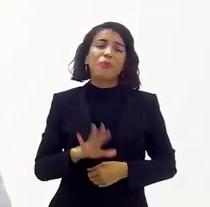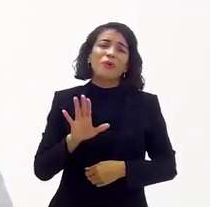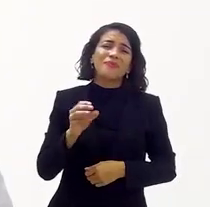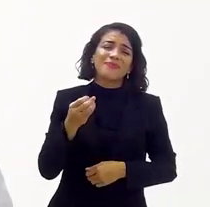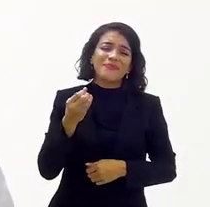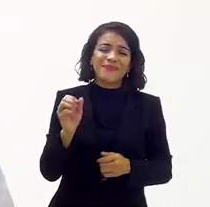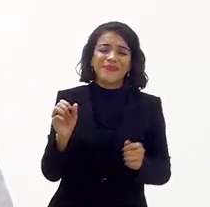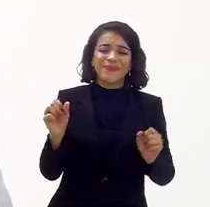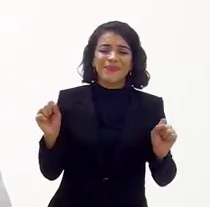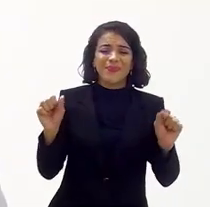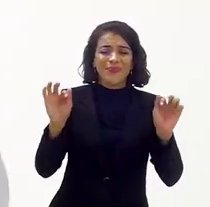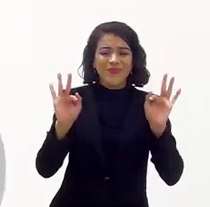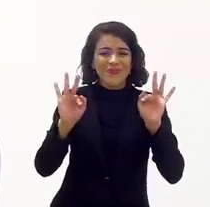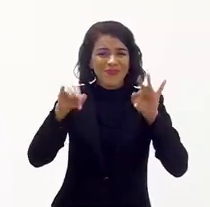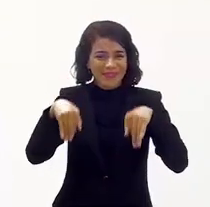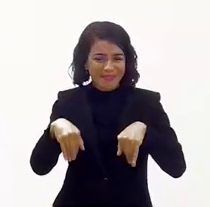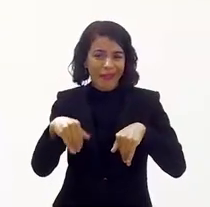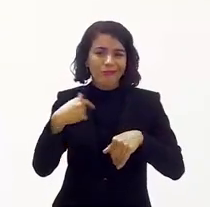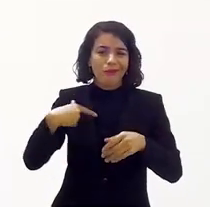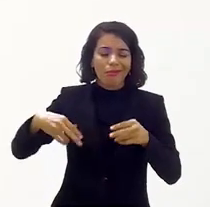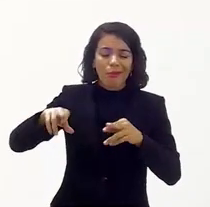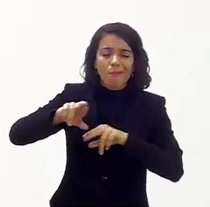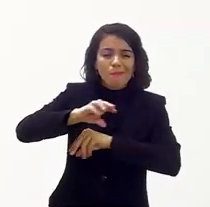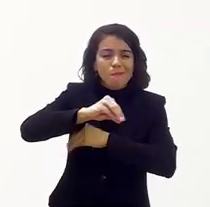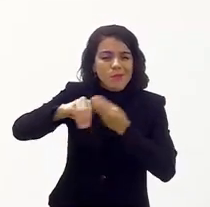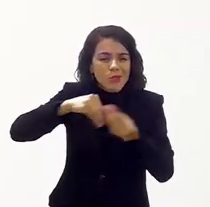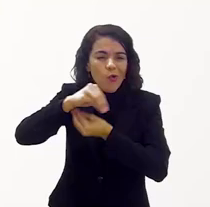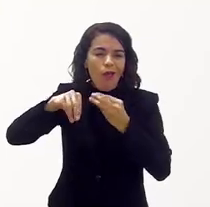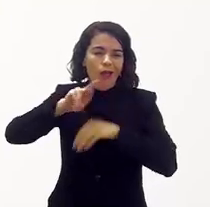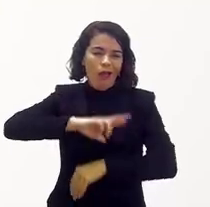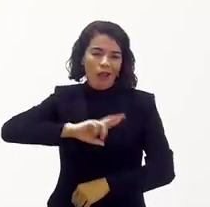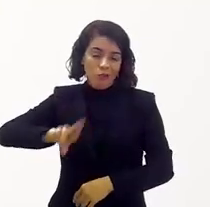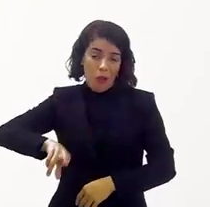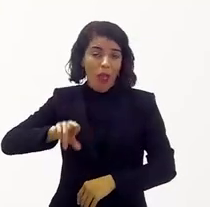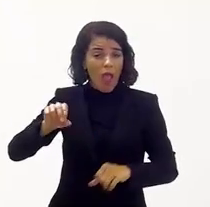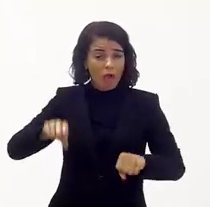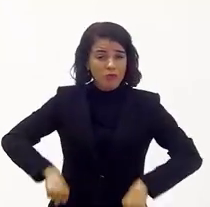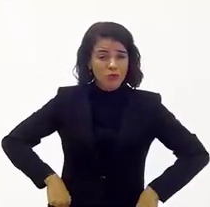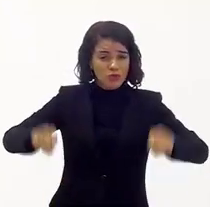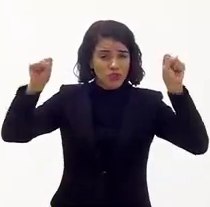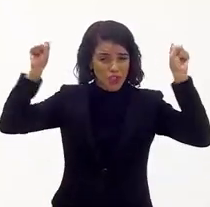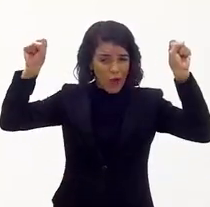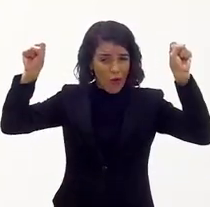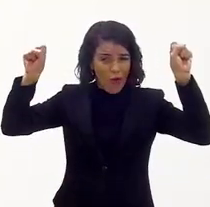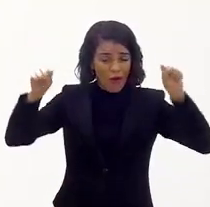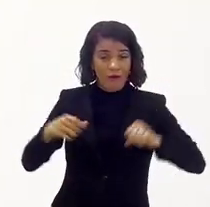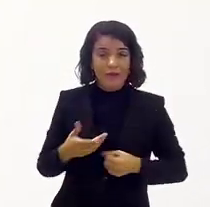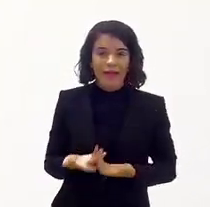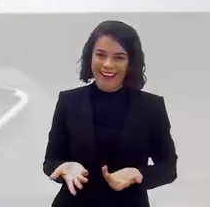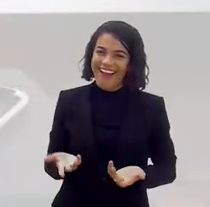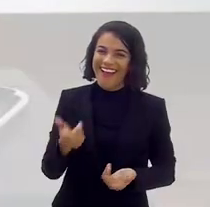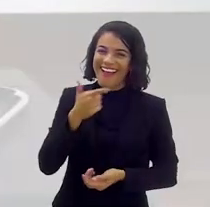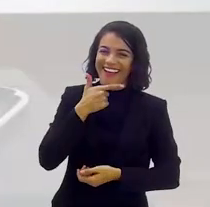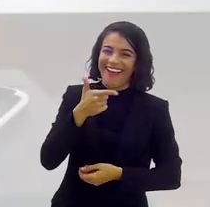No final, gente tentou até fazer uma coisa interreligiosa, que no final virou até um Xangô, para dizer a verdade.